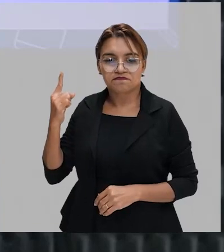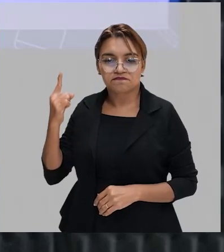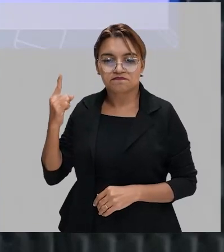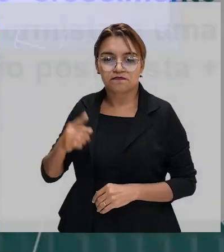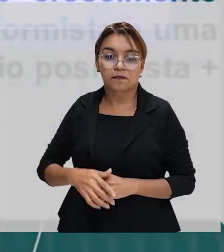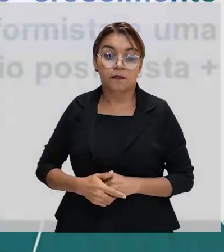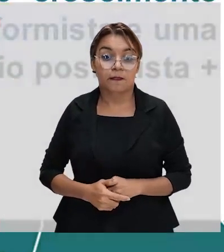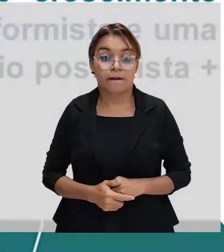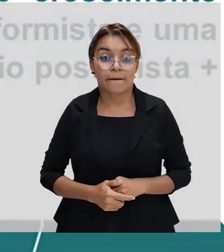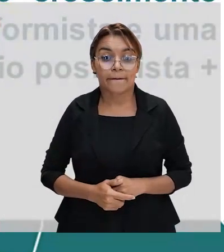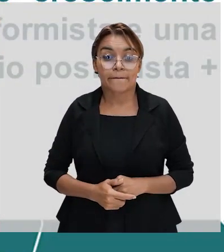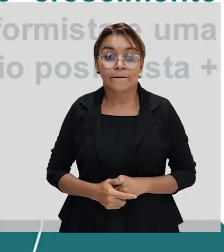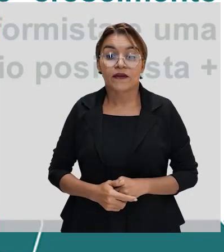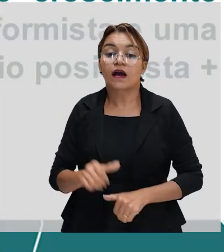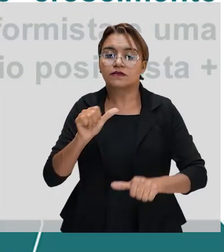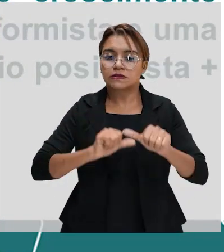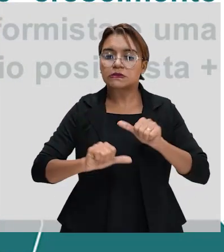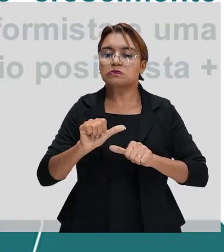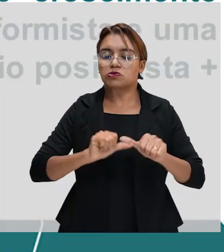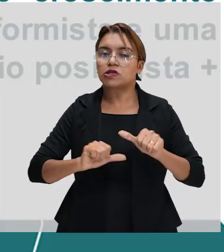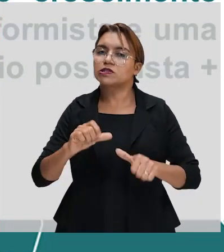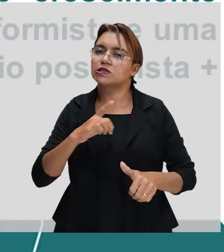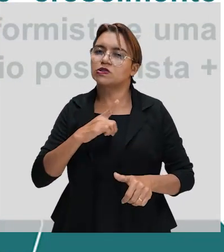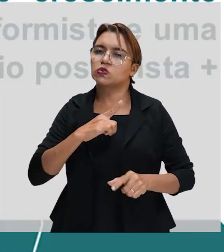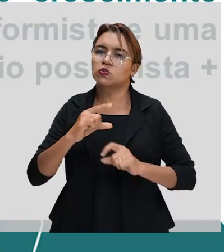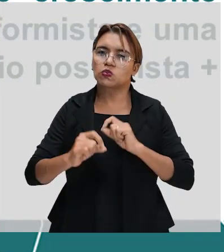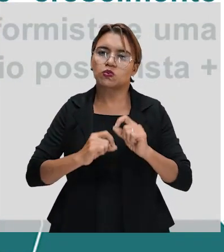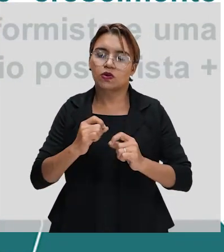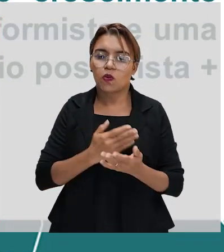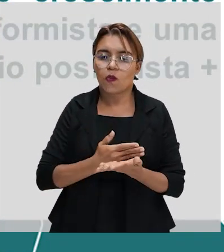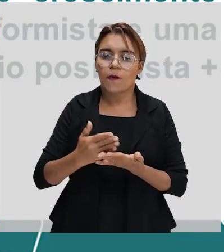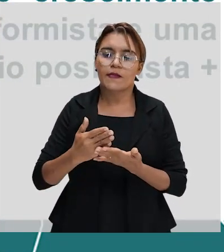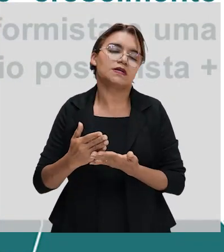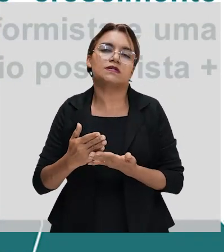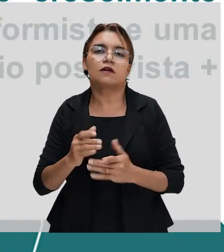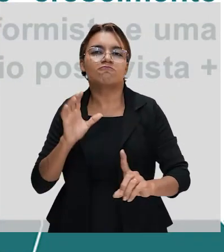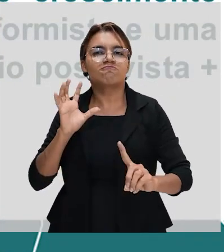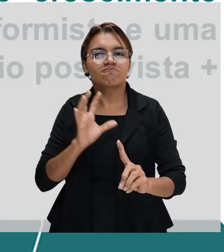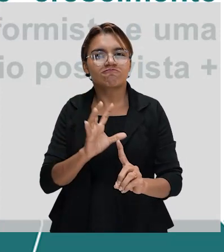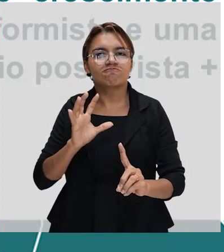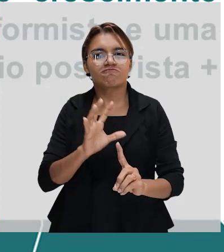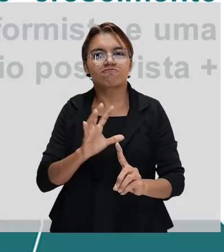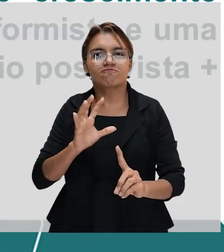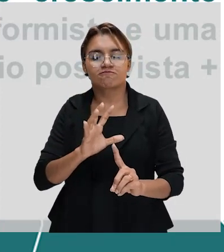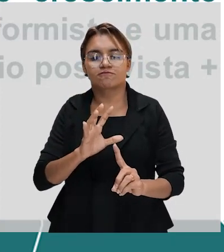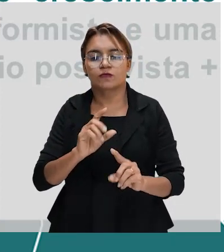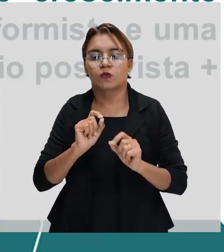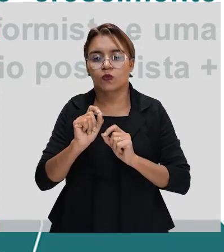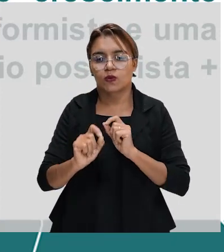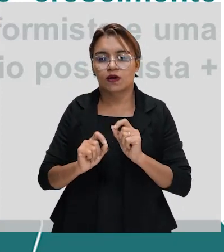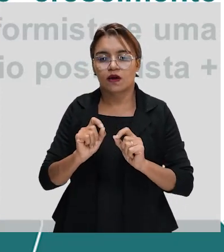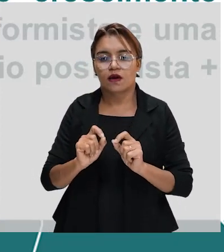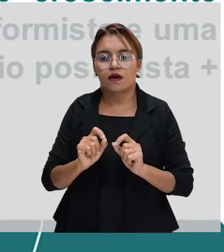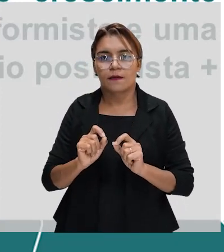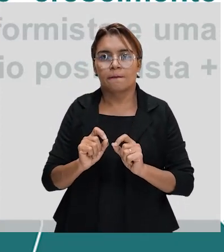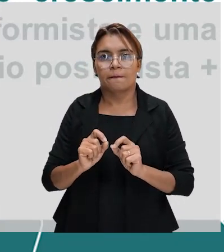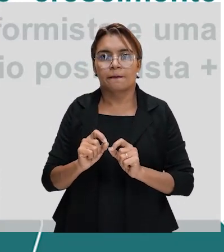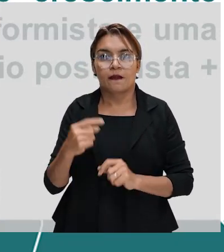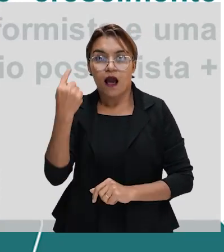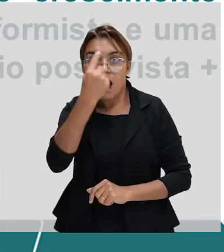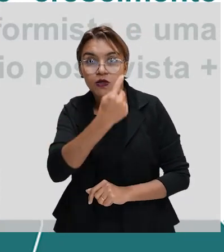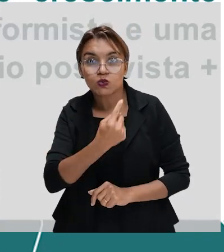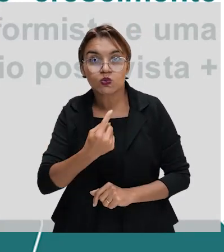Falei agora. Essas mudanças aí começaram a modificar a fisionomia da sociedade